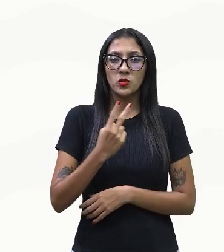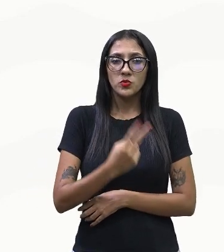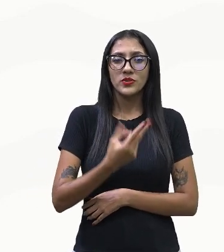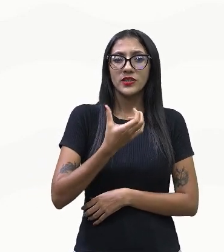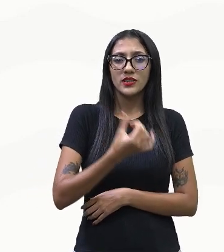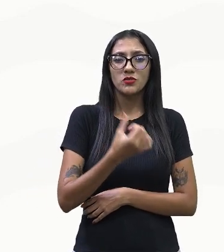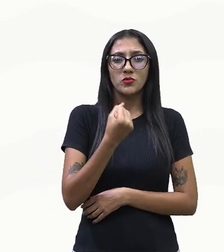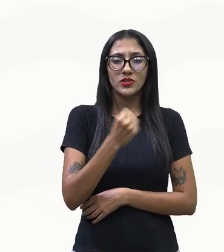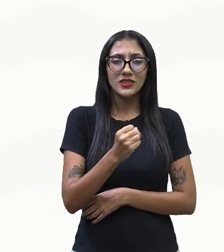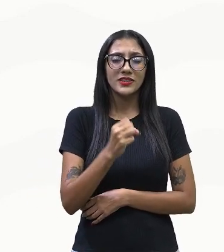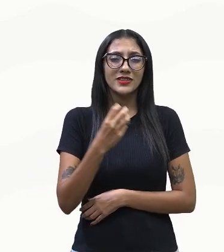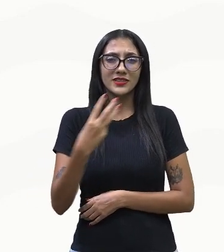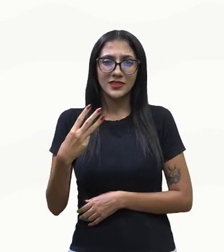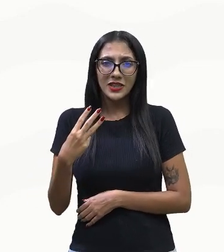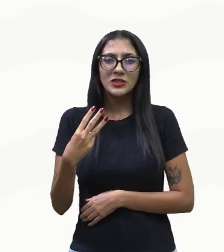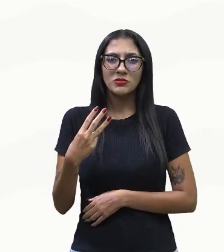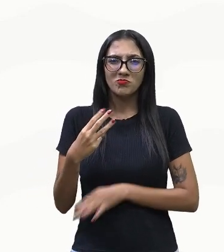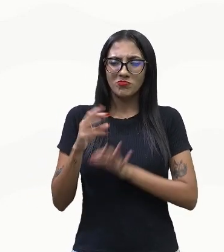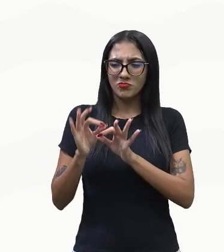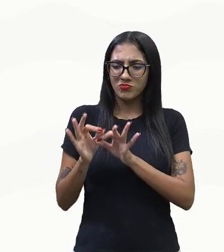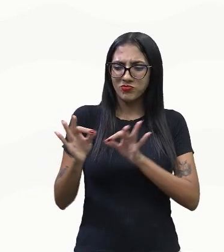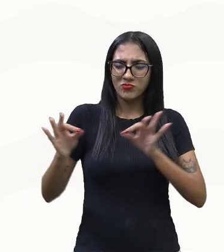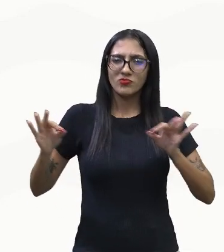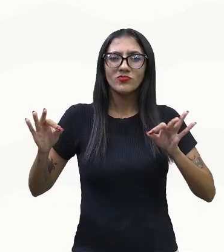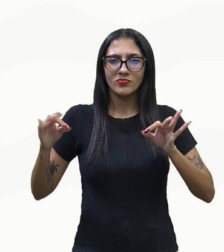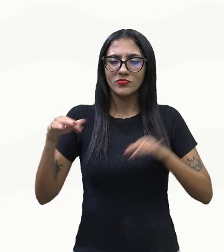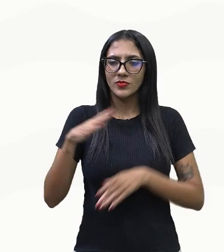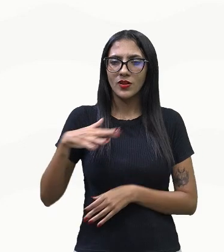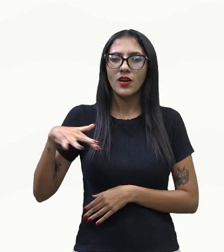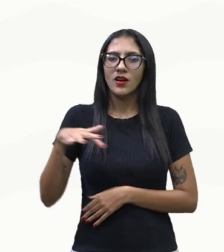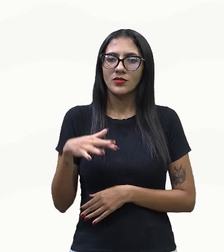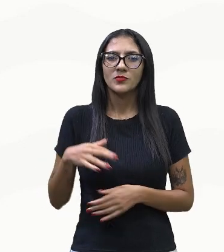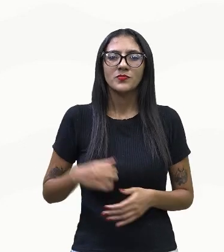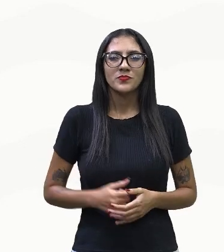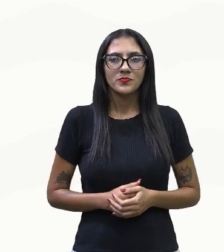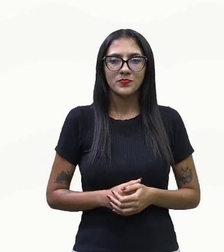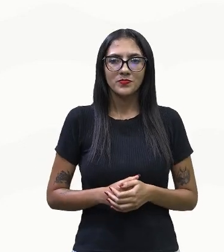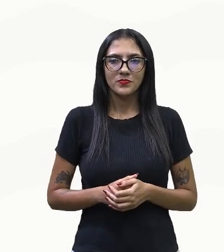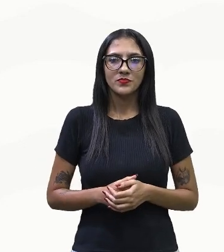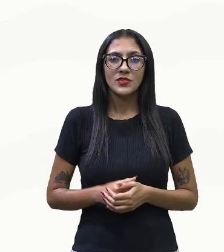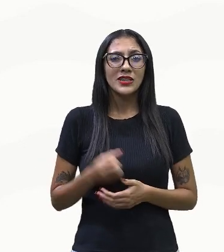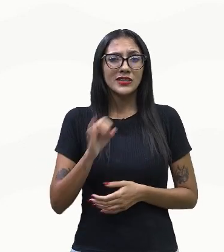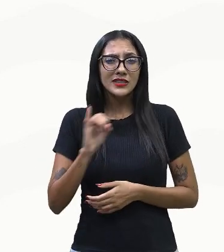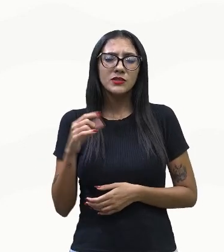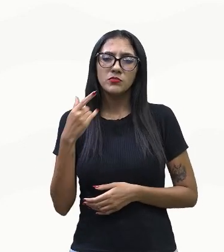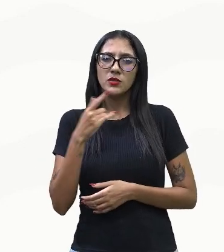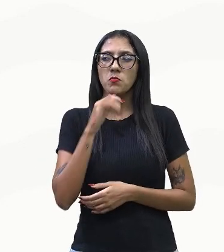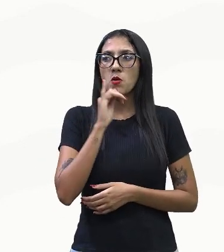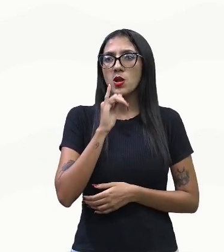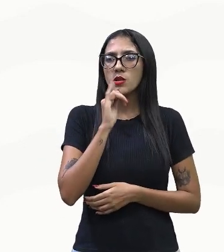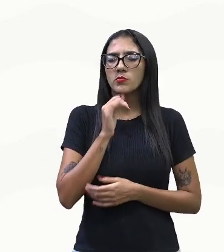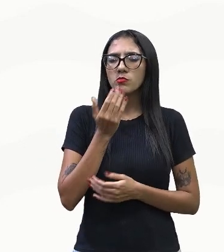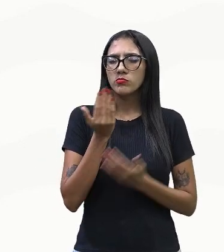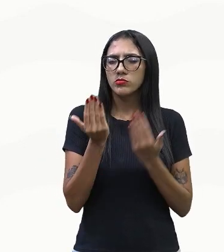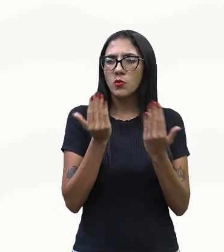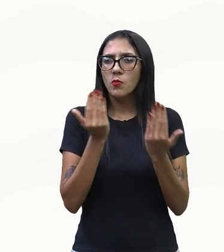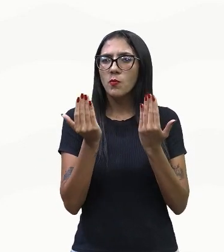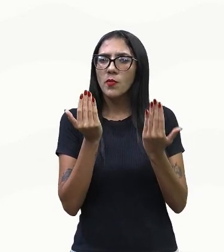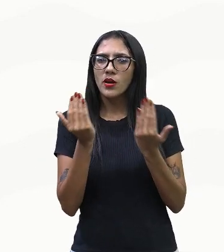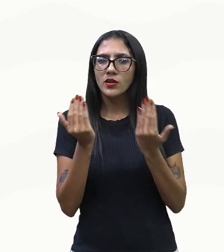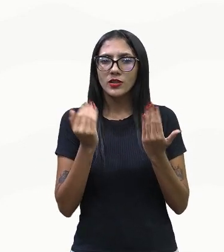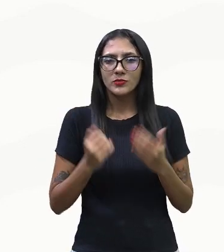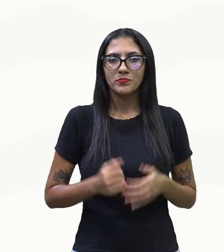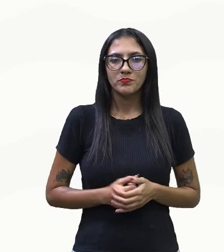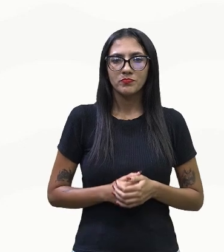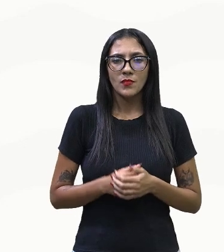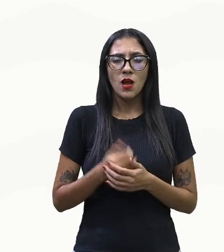2.683 hectares. É um absurdo, né? Se a gente for colocar, foi equiparar, é como se fossem pouco mais de 2